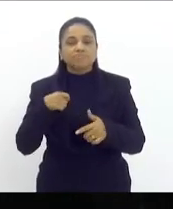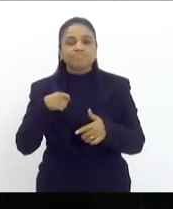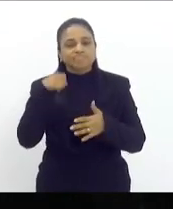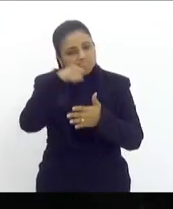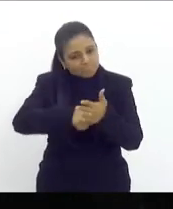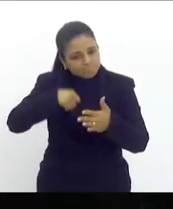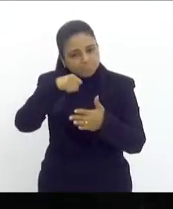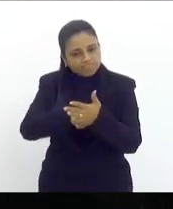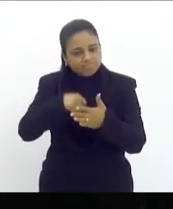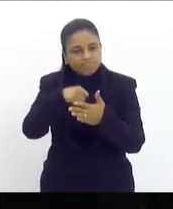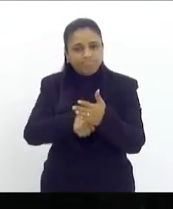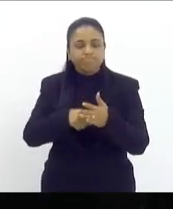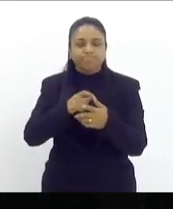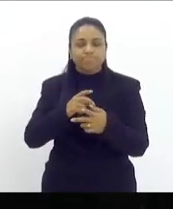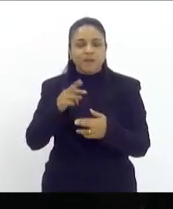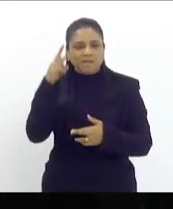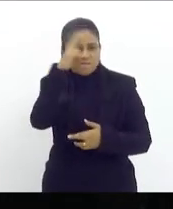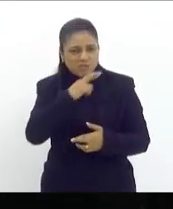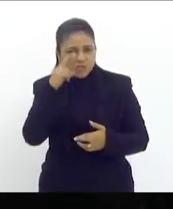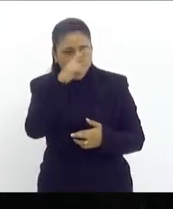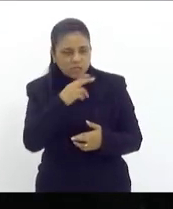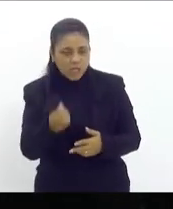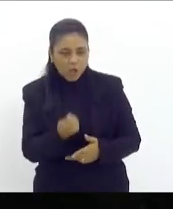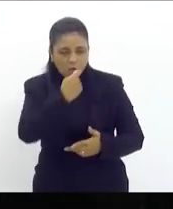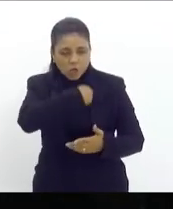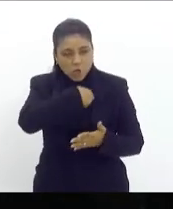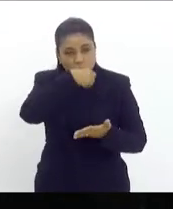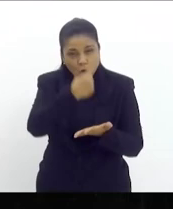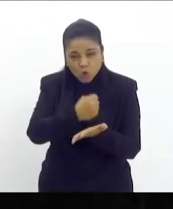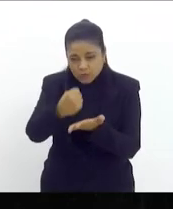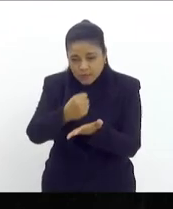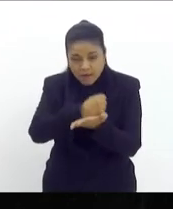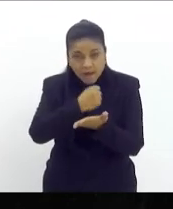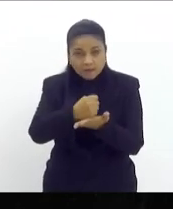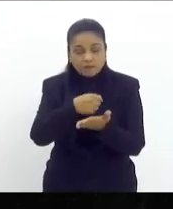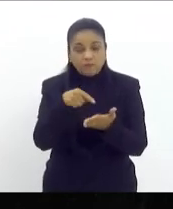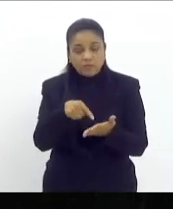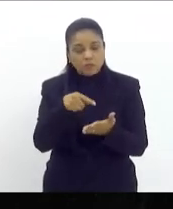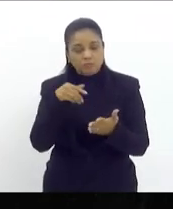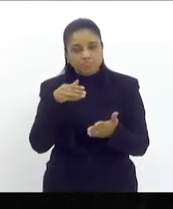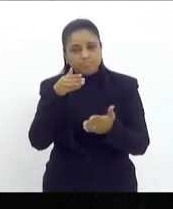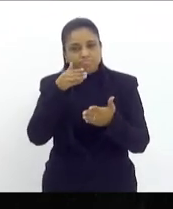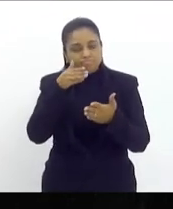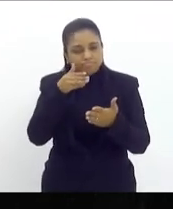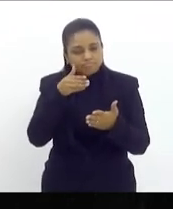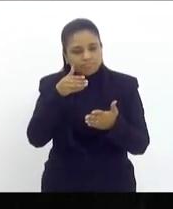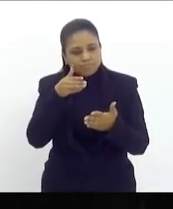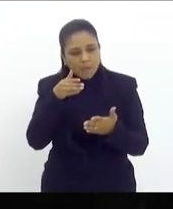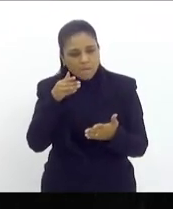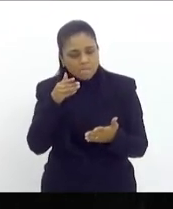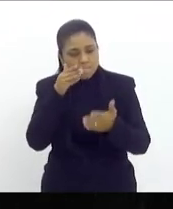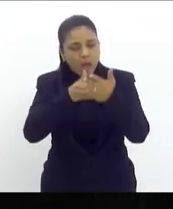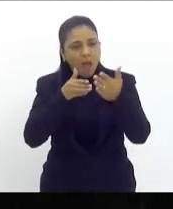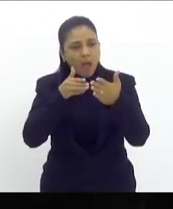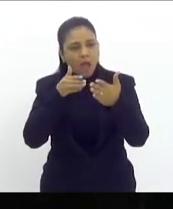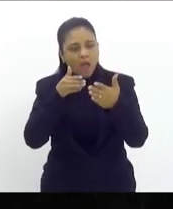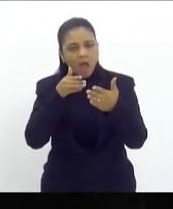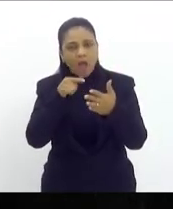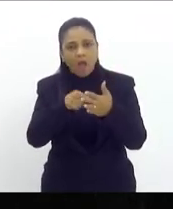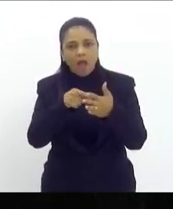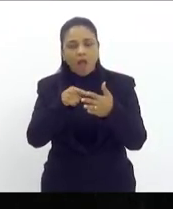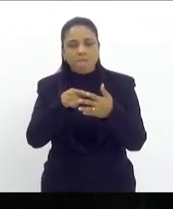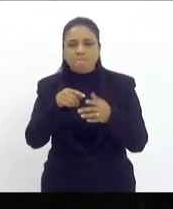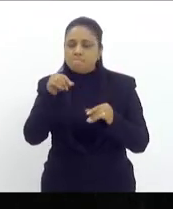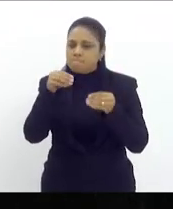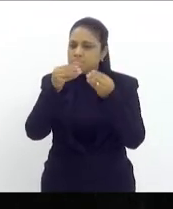legislar fiscalizar os contratos e quando nos barra numa decisão péssima sobre a concessão como o